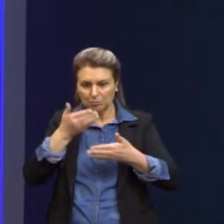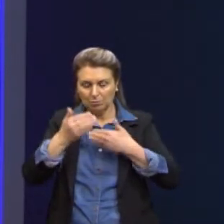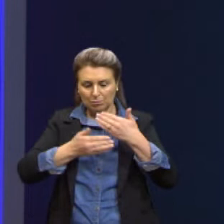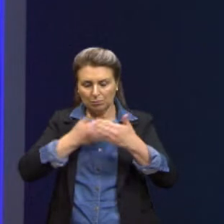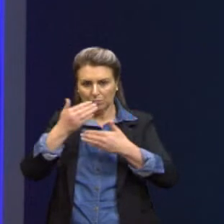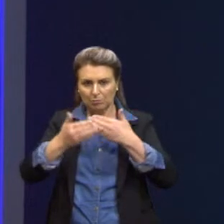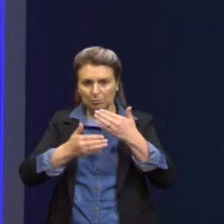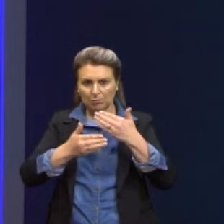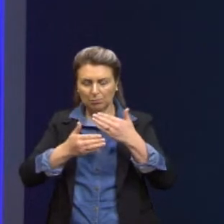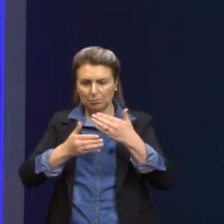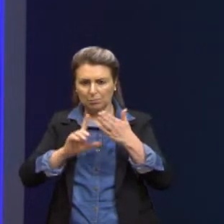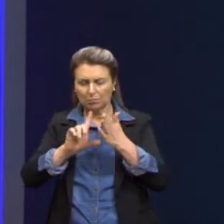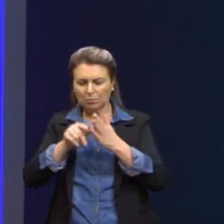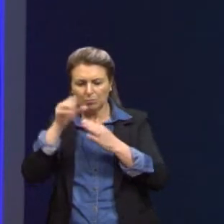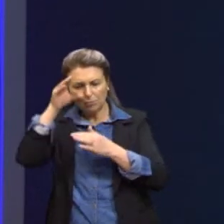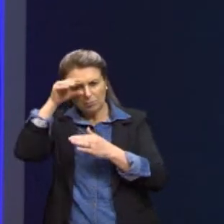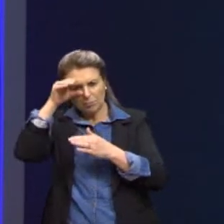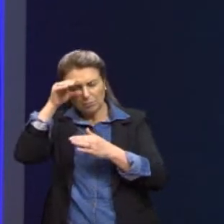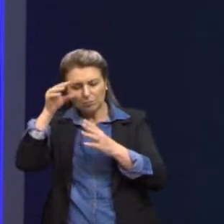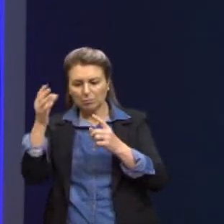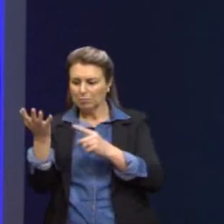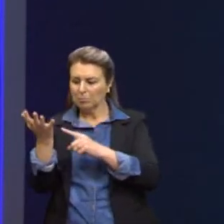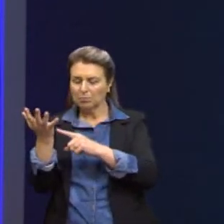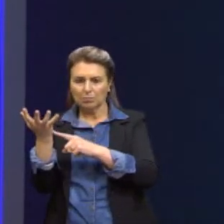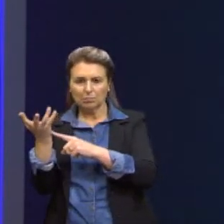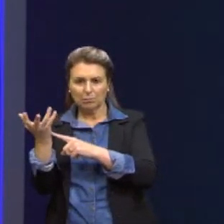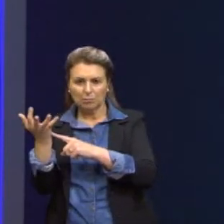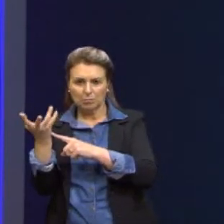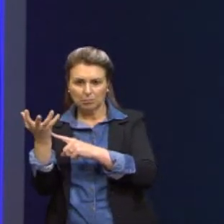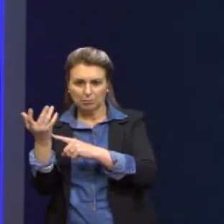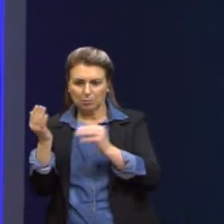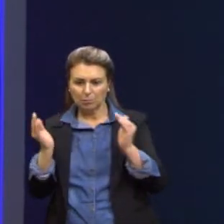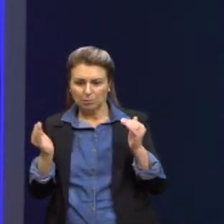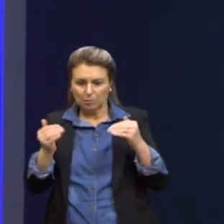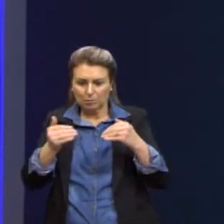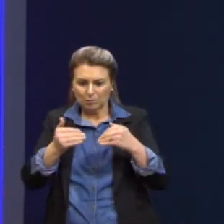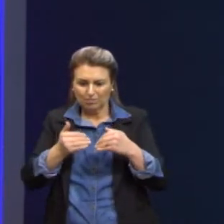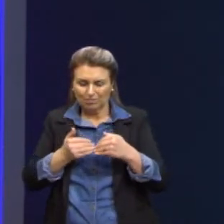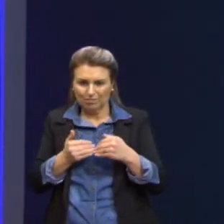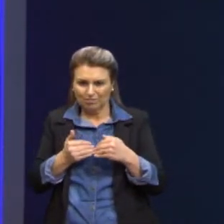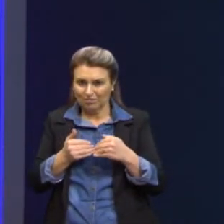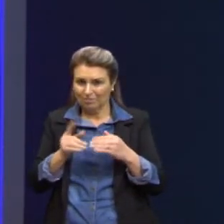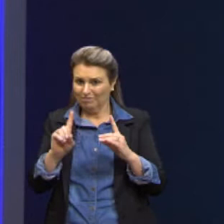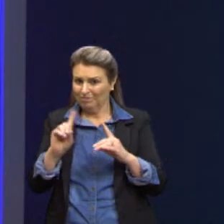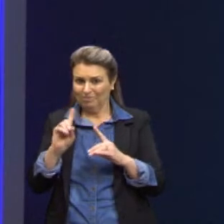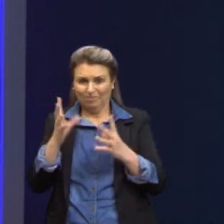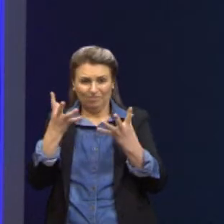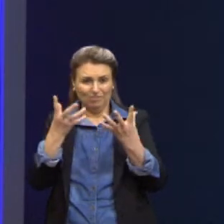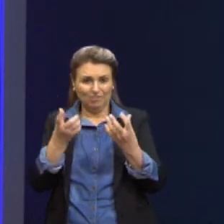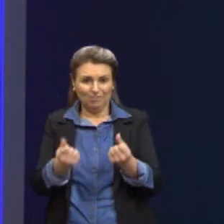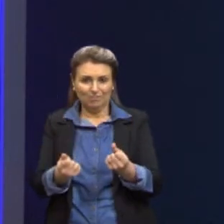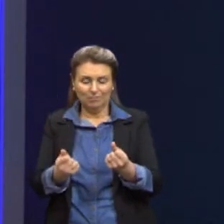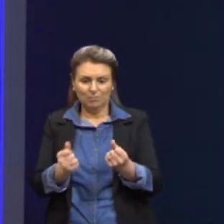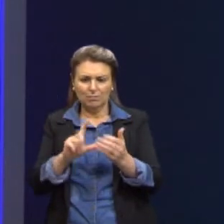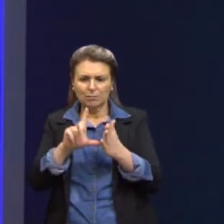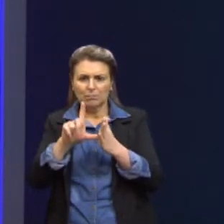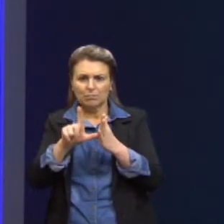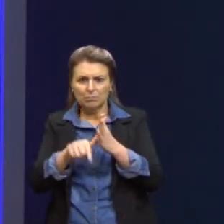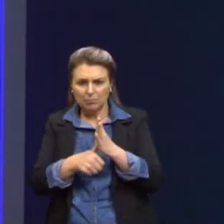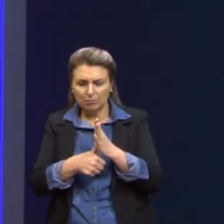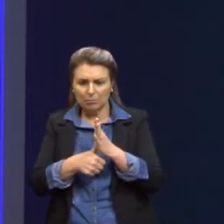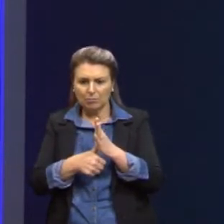Depois, observa-se que os neurônios vindos das células dos autistas se atrofiam. E depois, elas sofrem uma